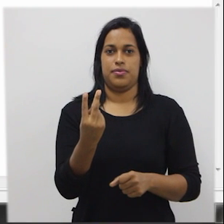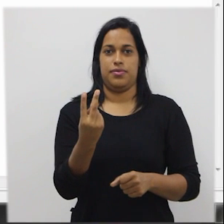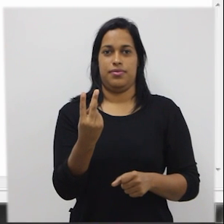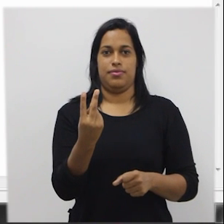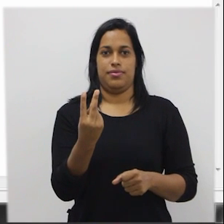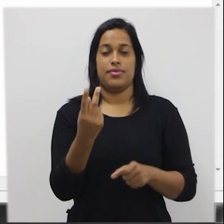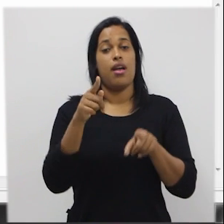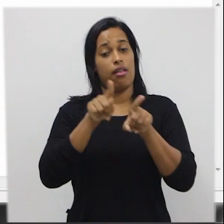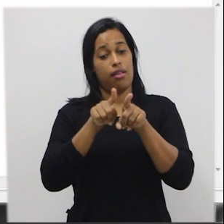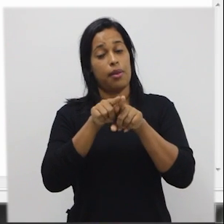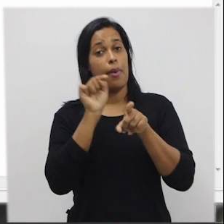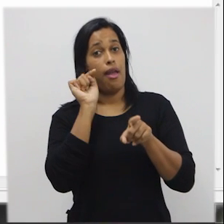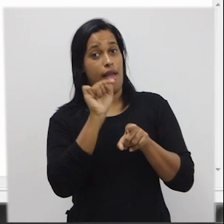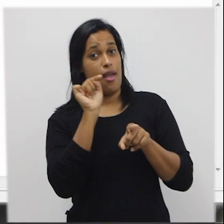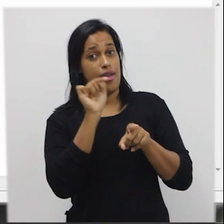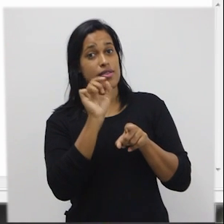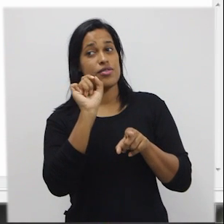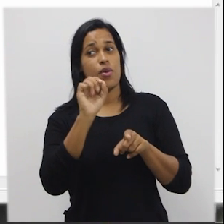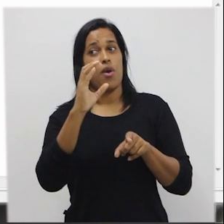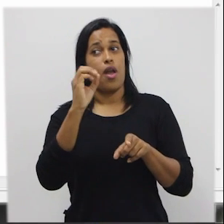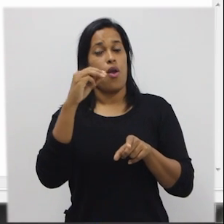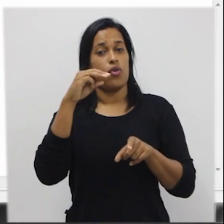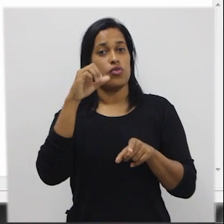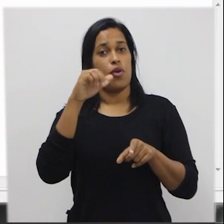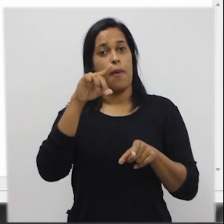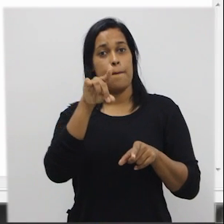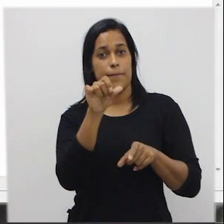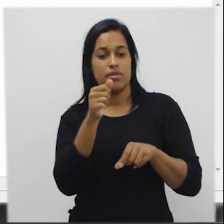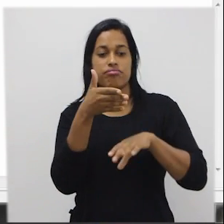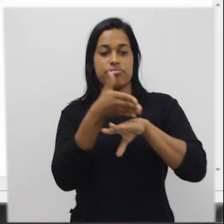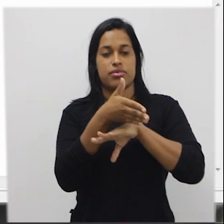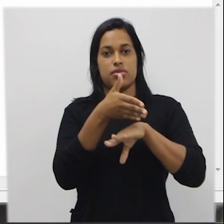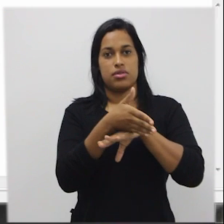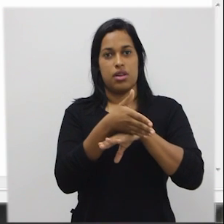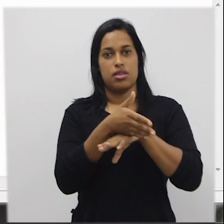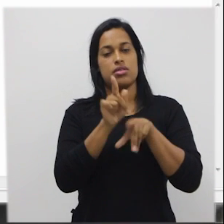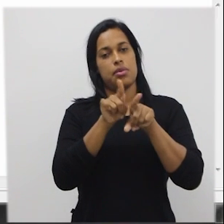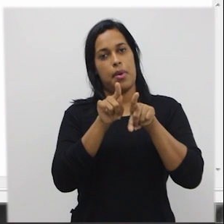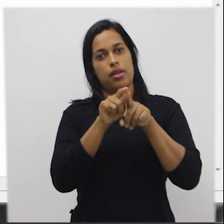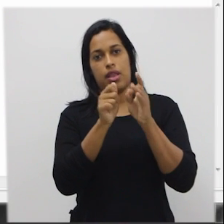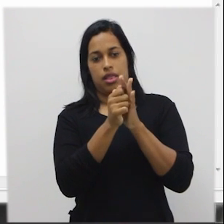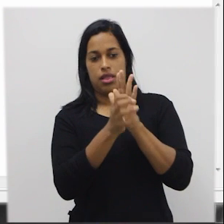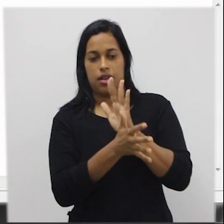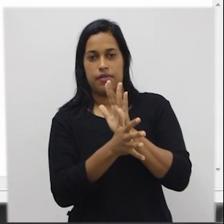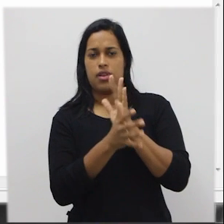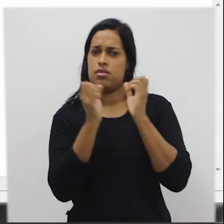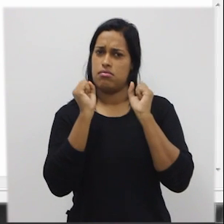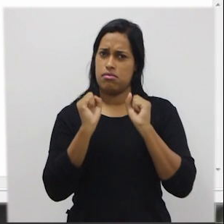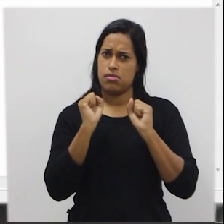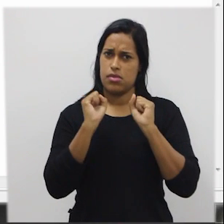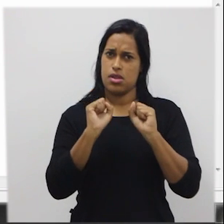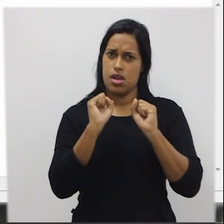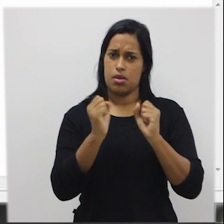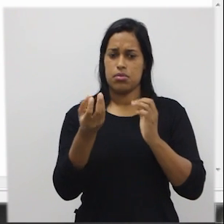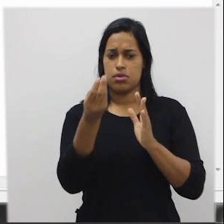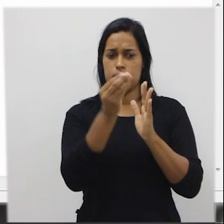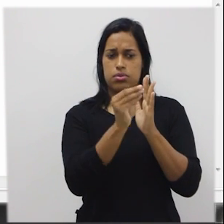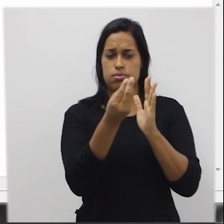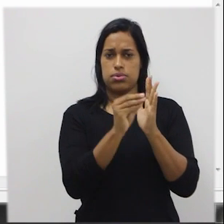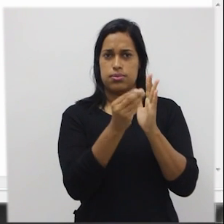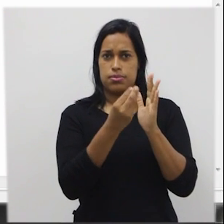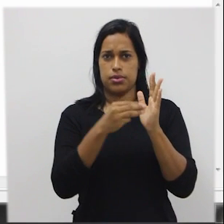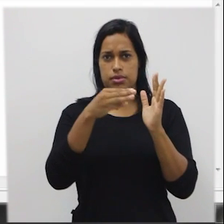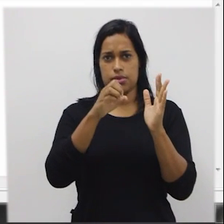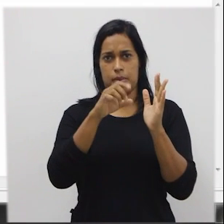esses são os comandos de entrada. Vou colocar agora o comando de atribuição para que eu possa armazenar na variável média